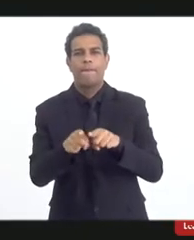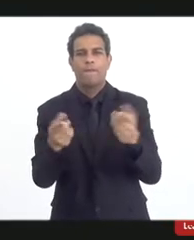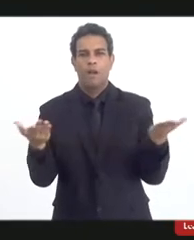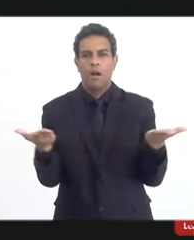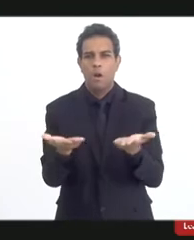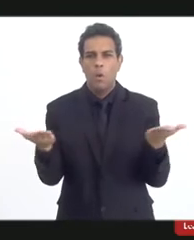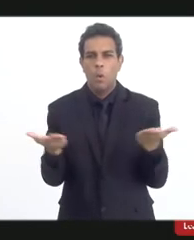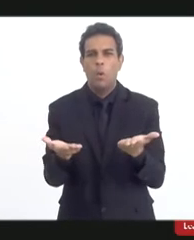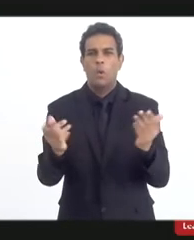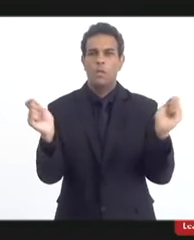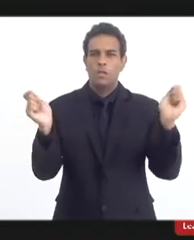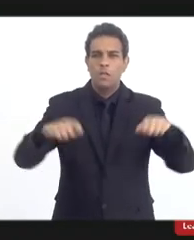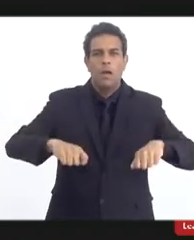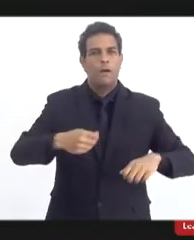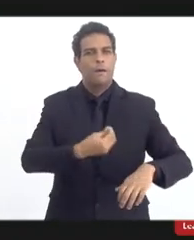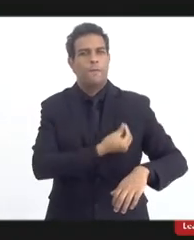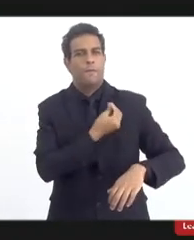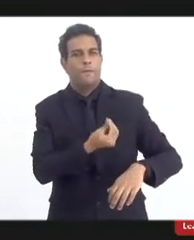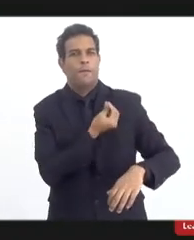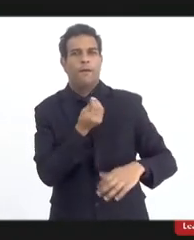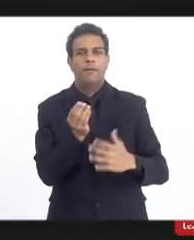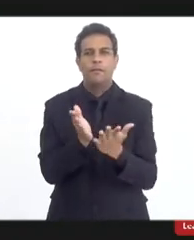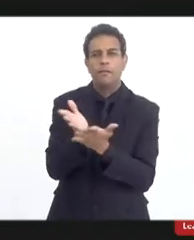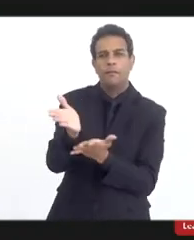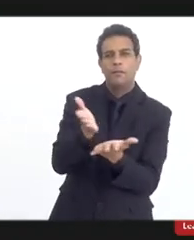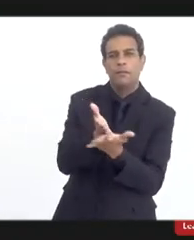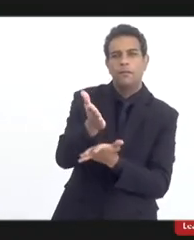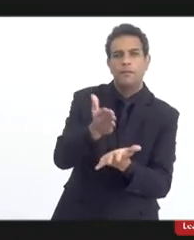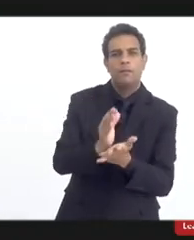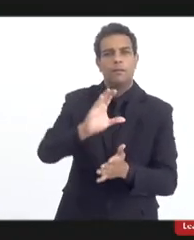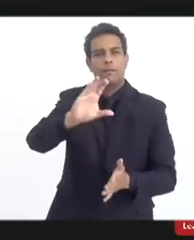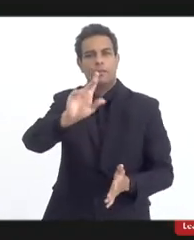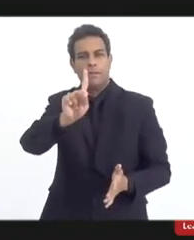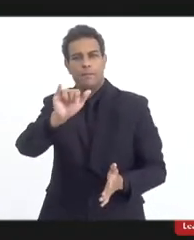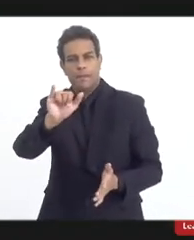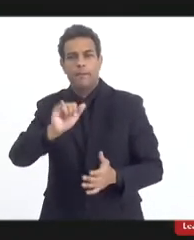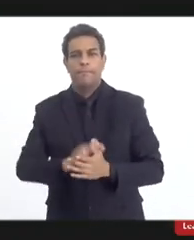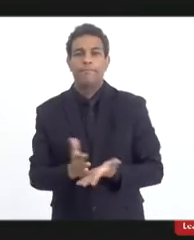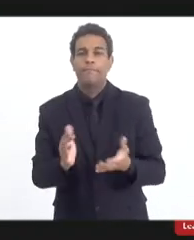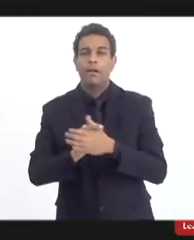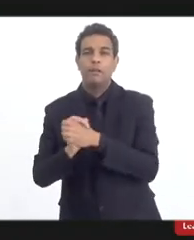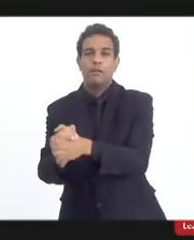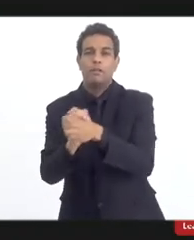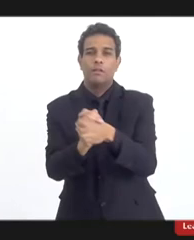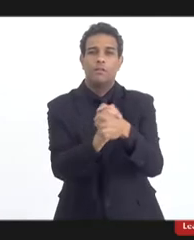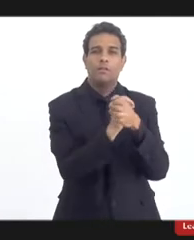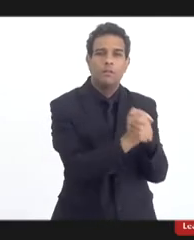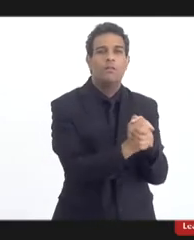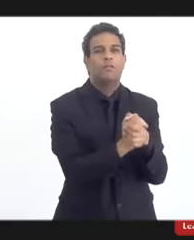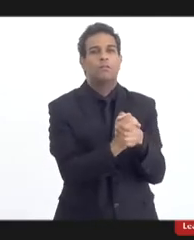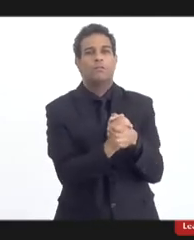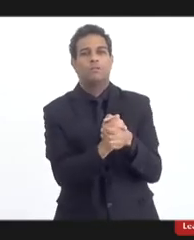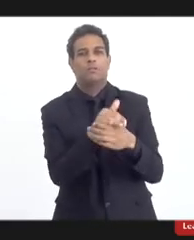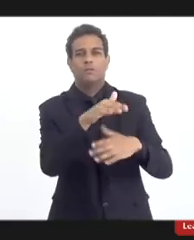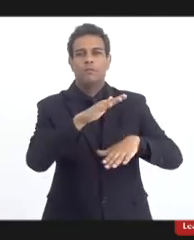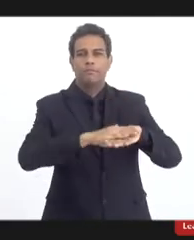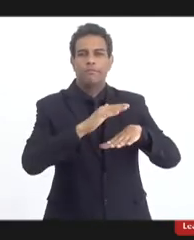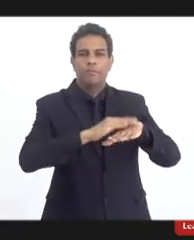participando dos trabalhos dessa CPI. Cumprimentar o eminente relator,